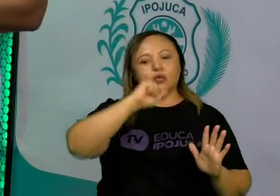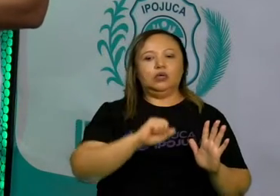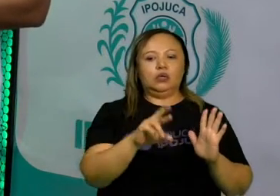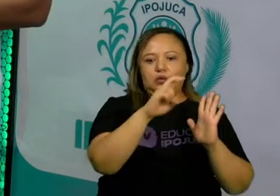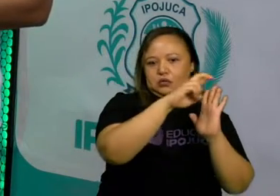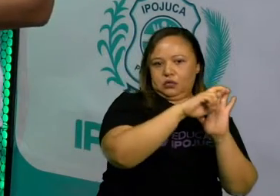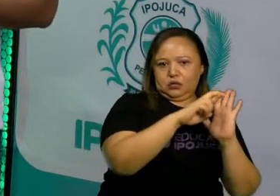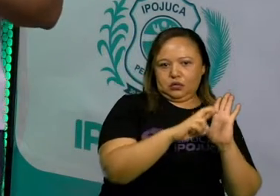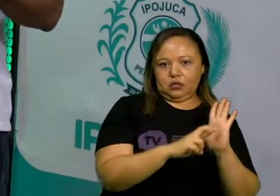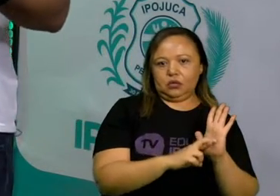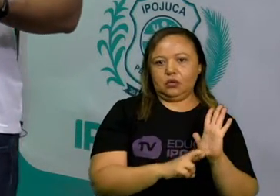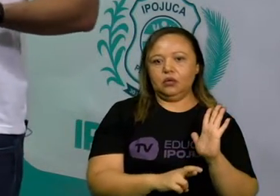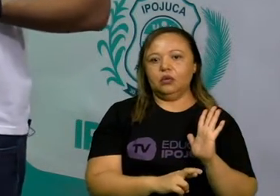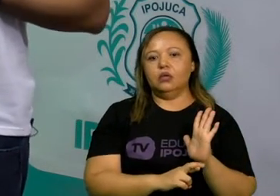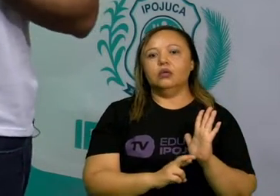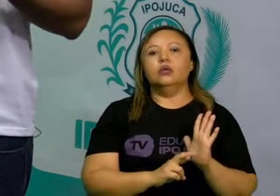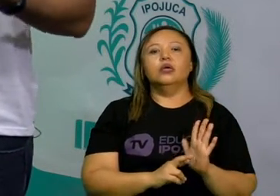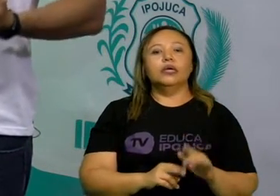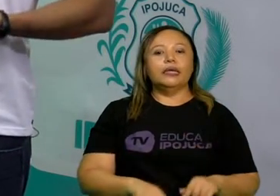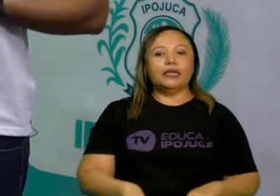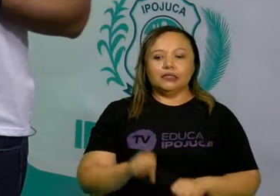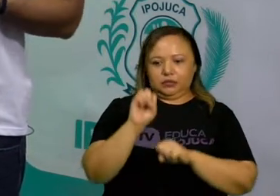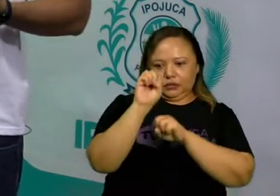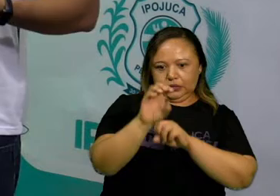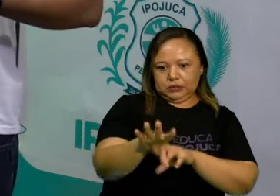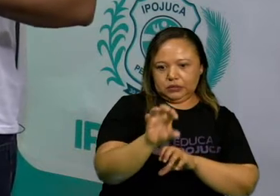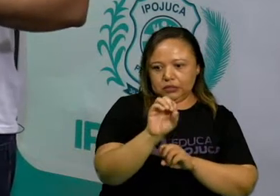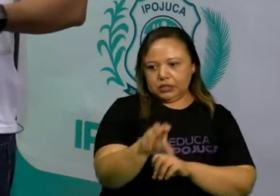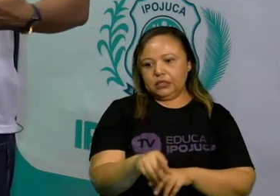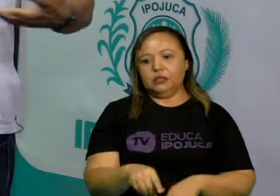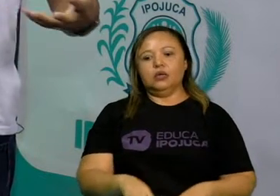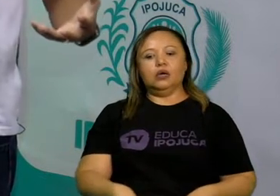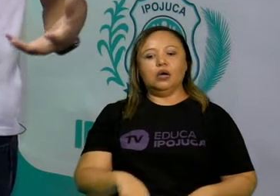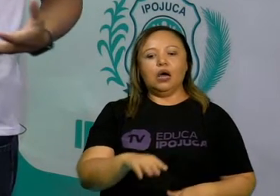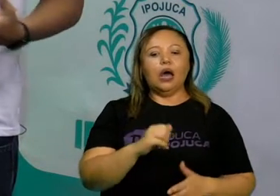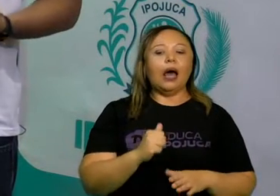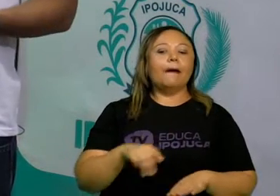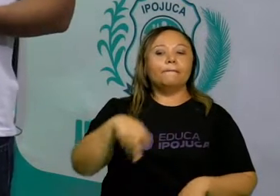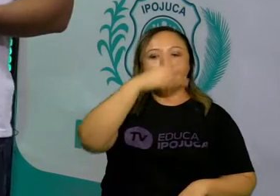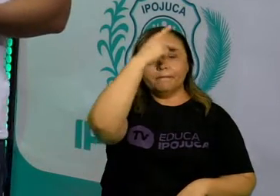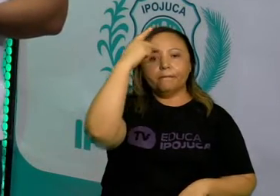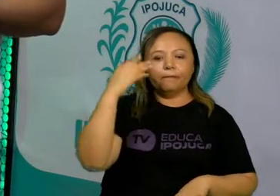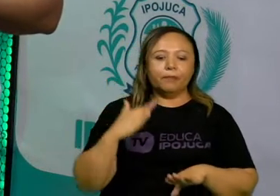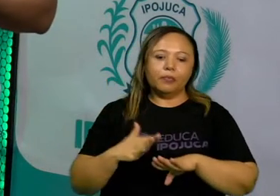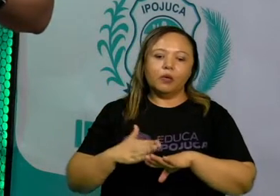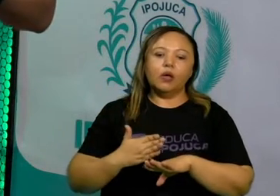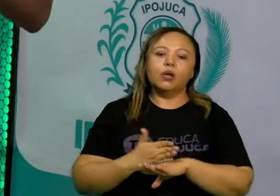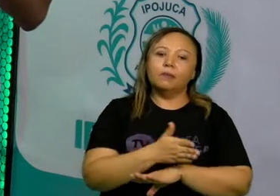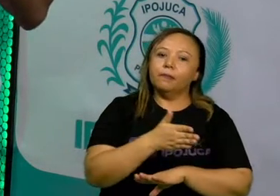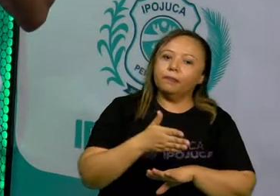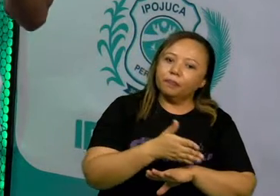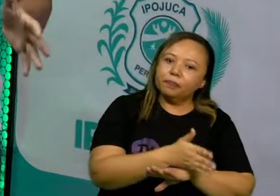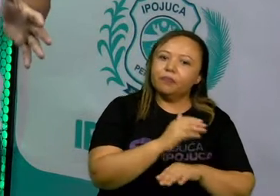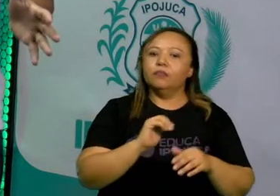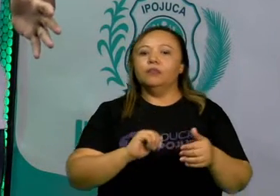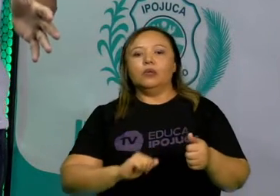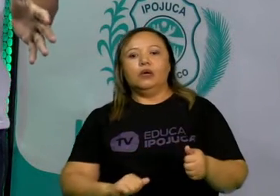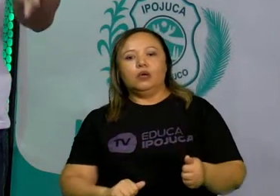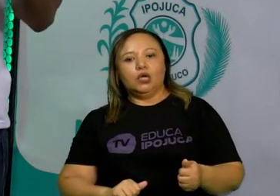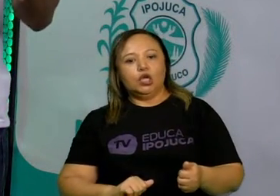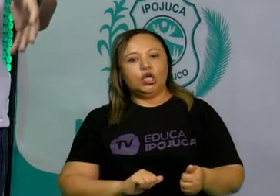regras vão ser acordadas entre os participantes, entre aquelas pessoas que estão ali jogando,